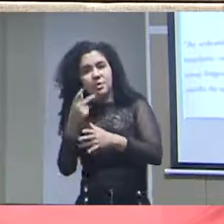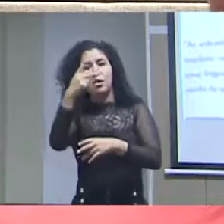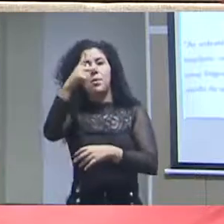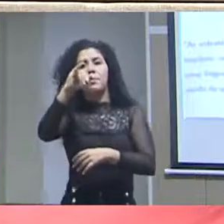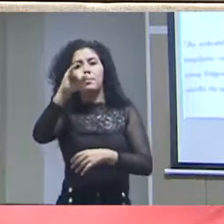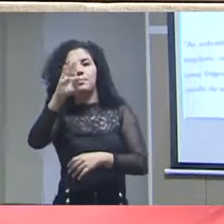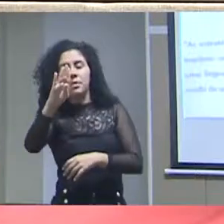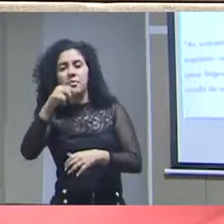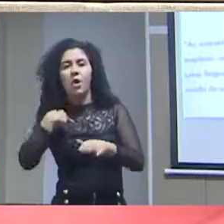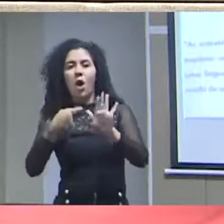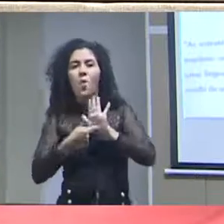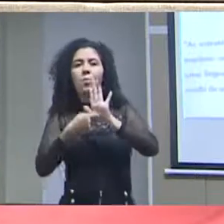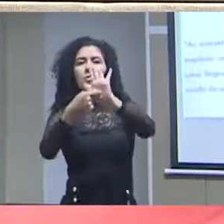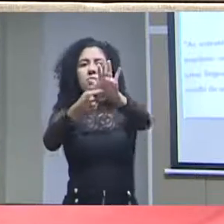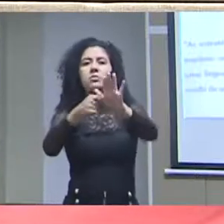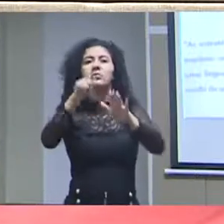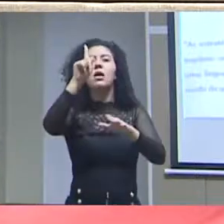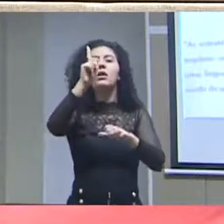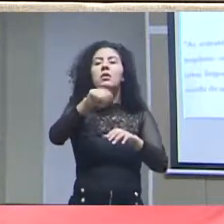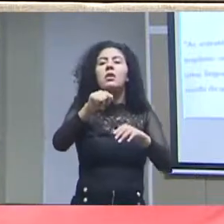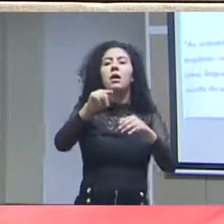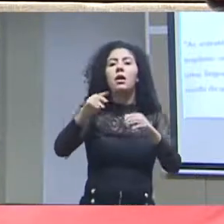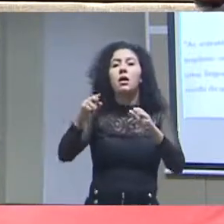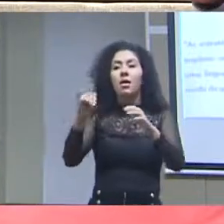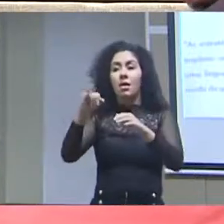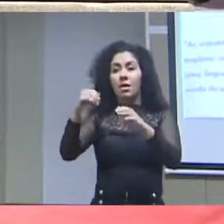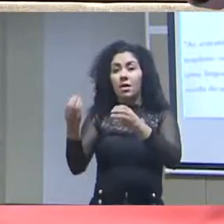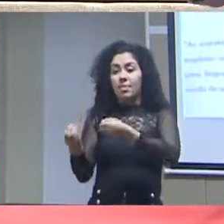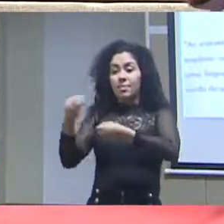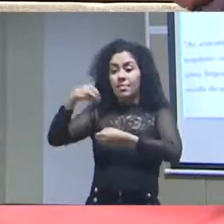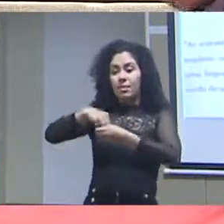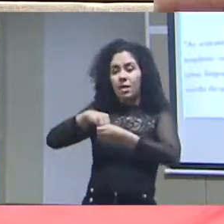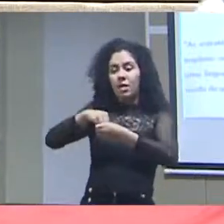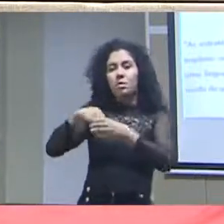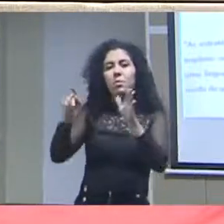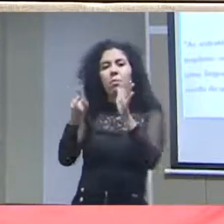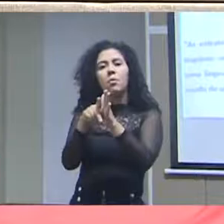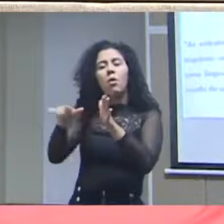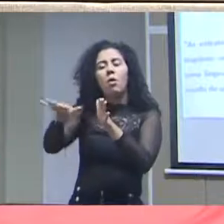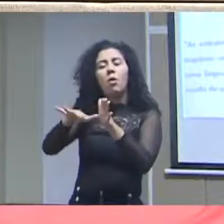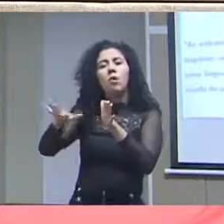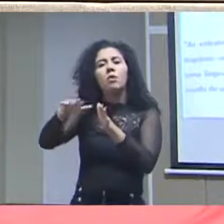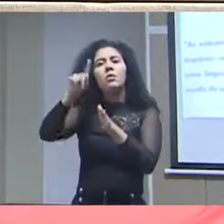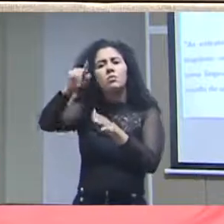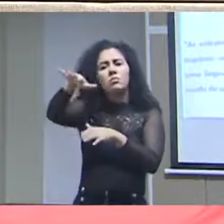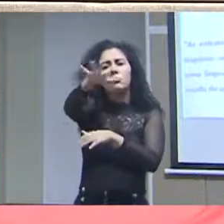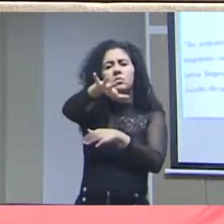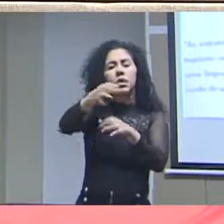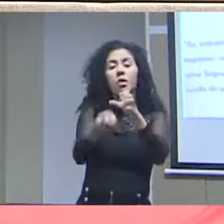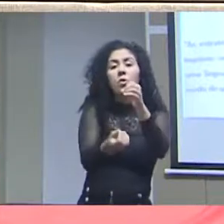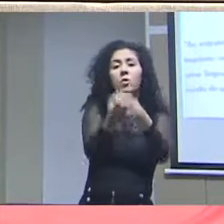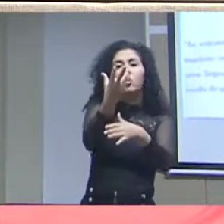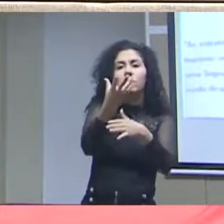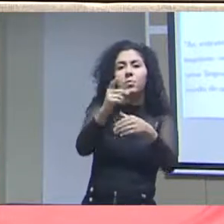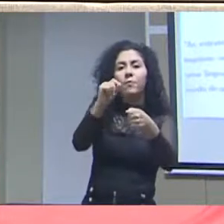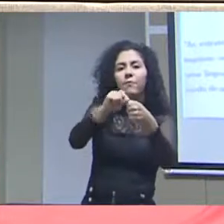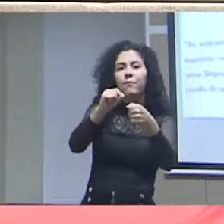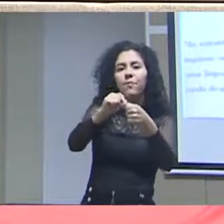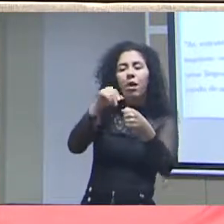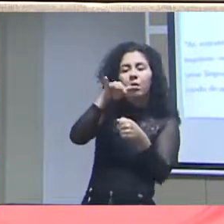e apresentou aquele PIB, que é o produto interno bruto, mas a partir de uma visão, que é uma visão daquele grupo que fez.